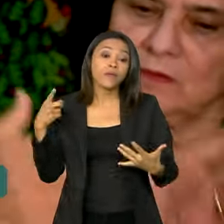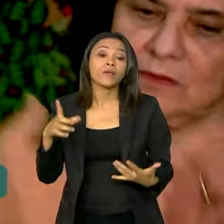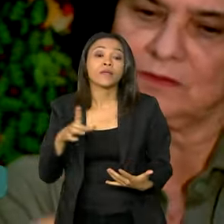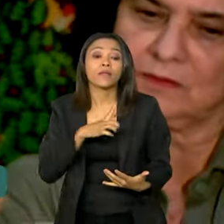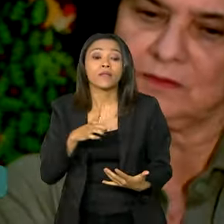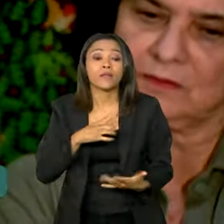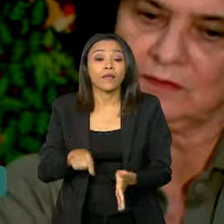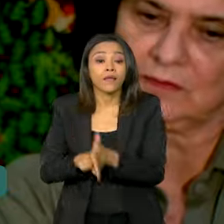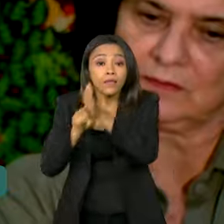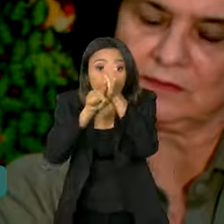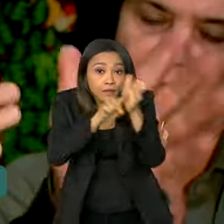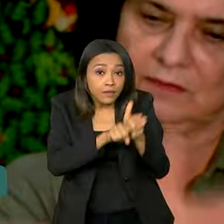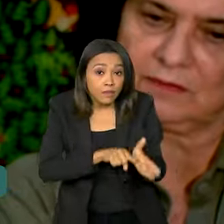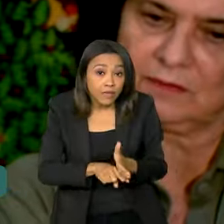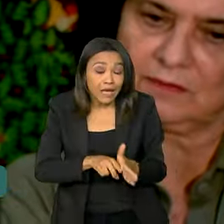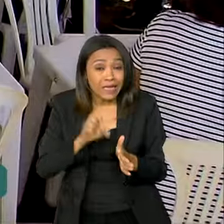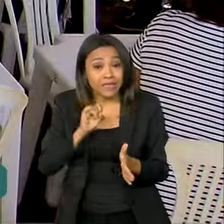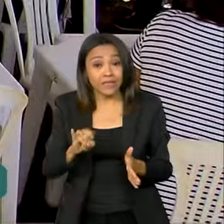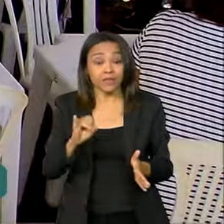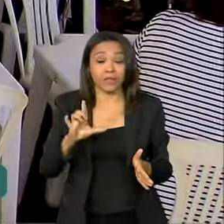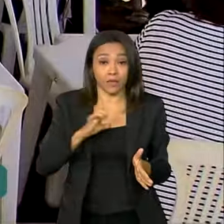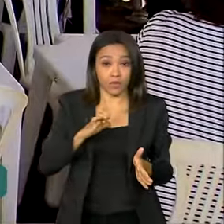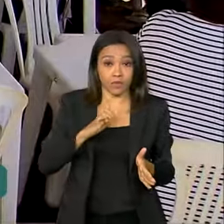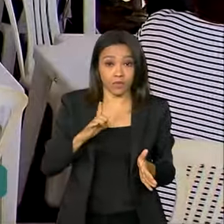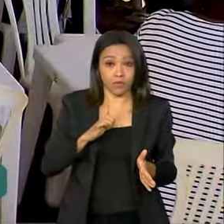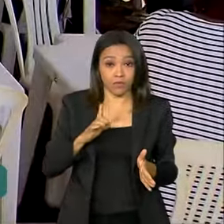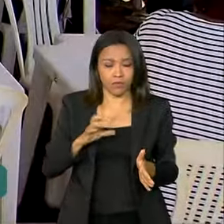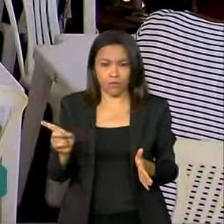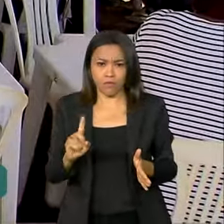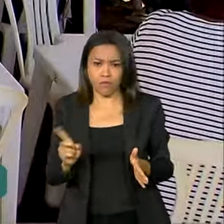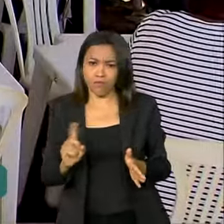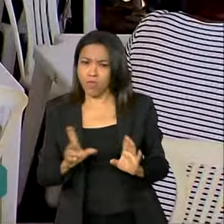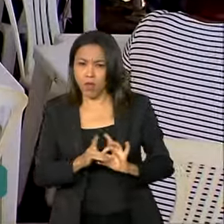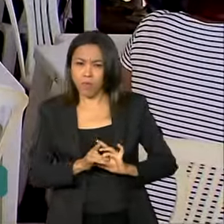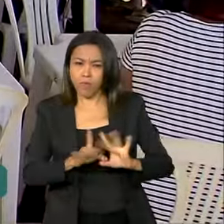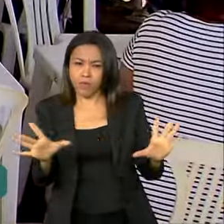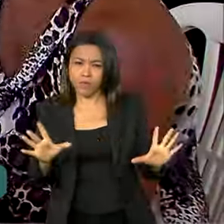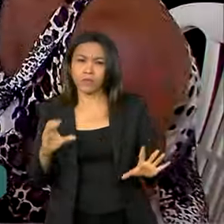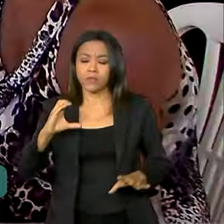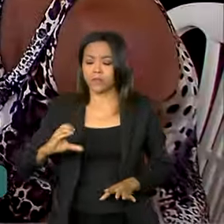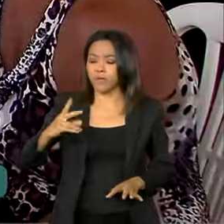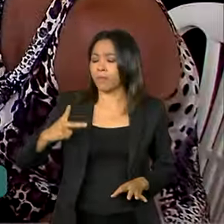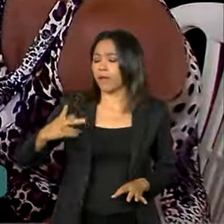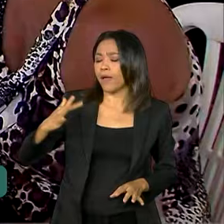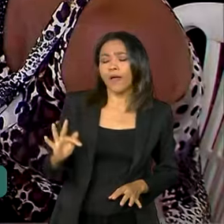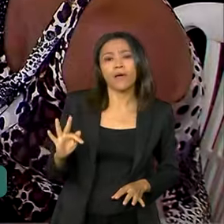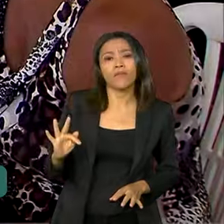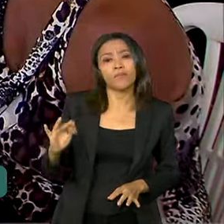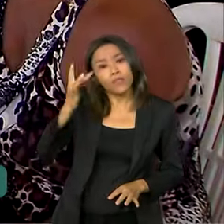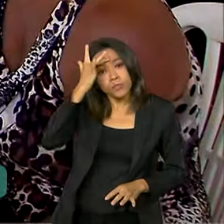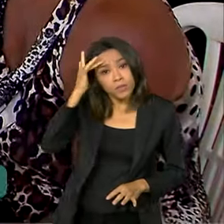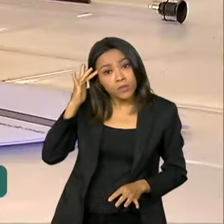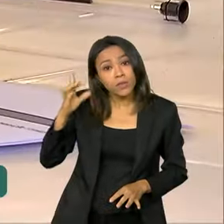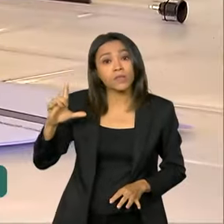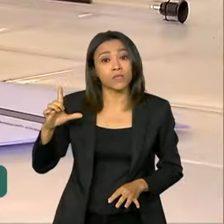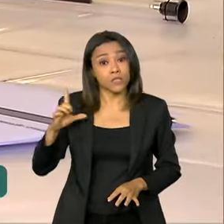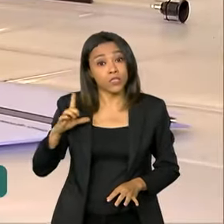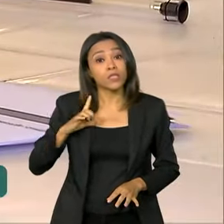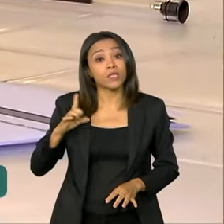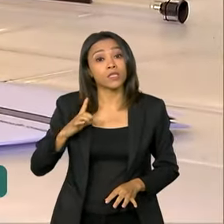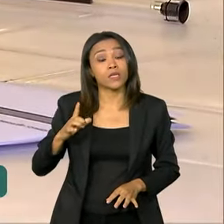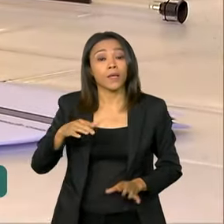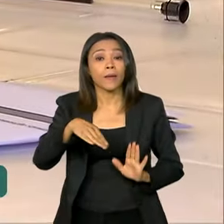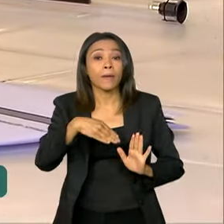examinar se não estão usando, sem consentimento, CPFs de beneficiários de programas sociais